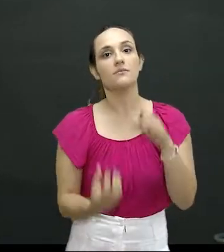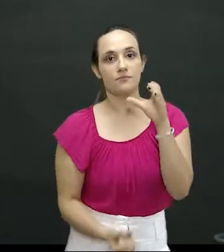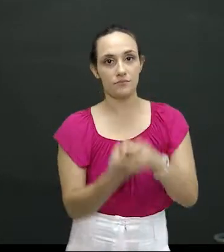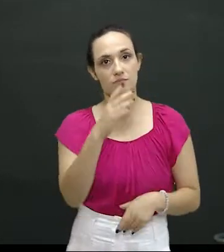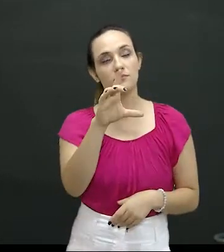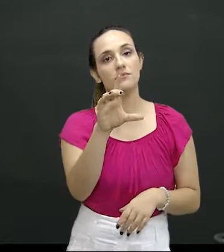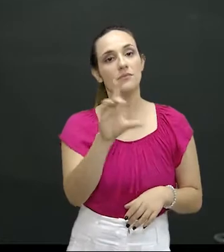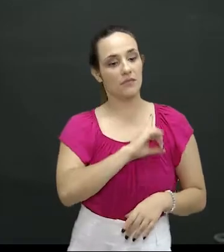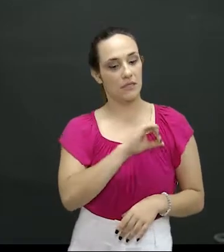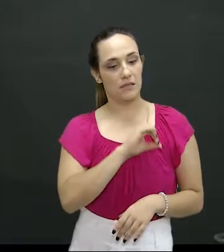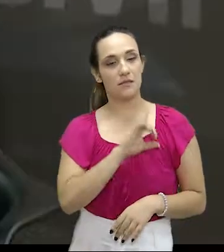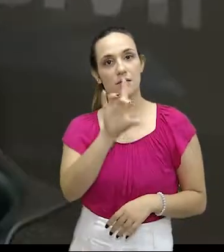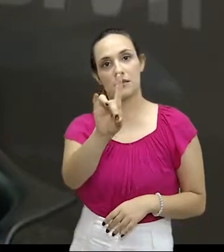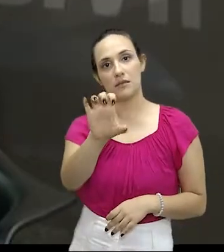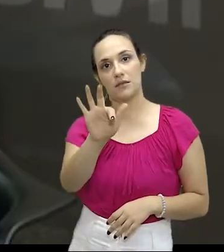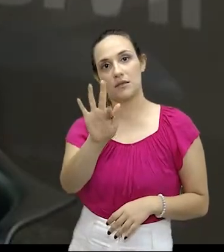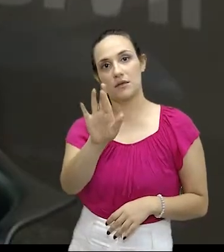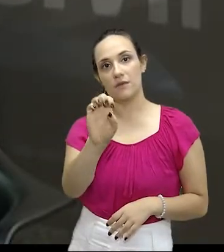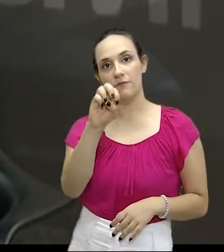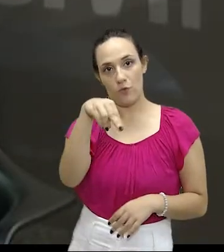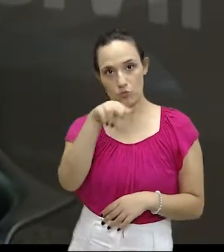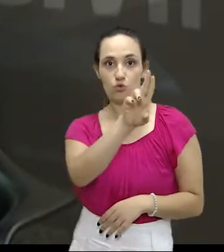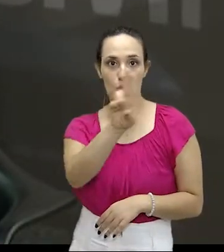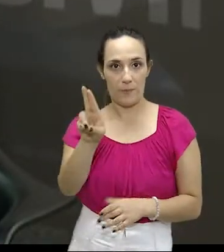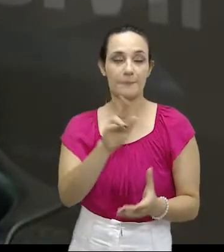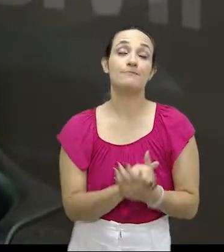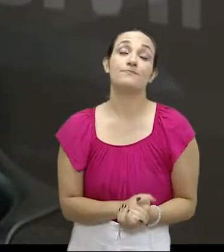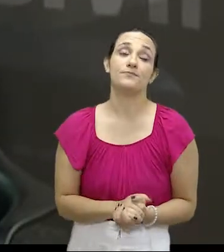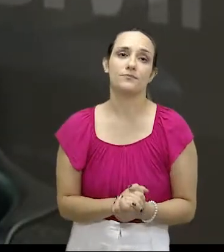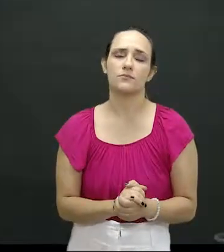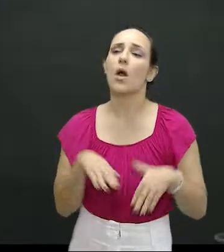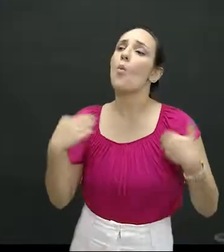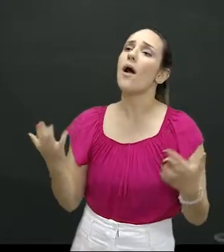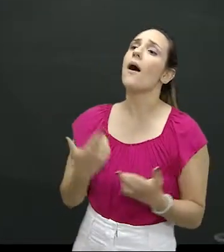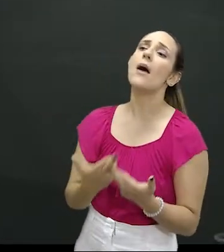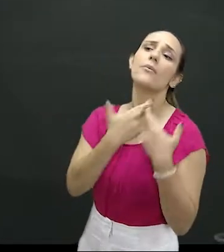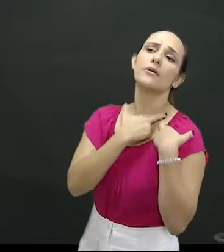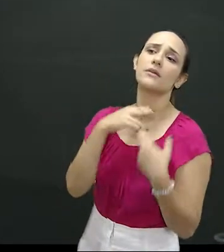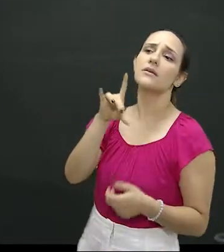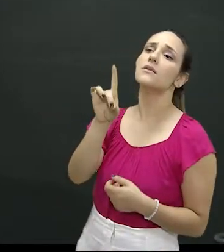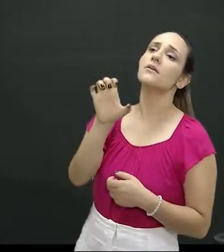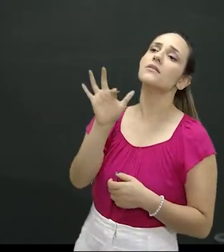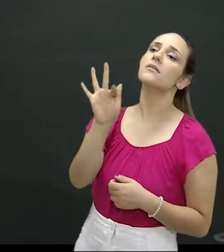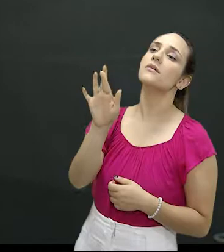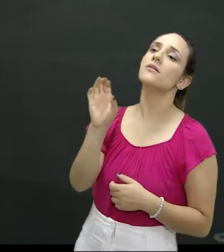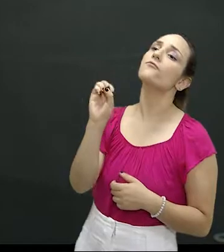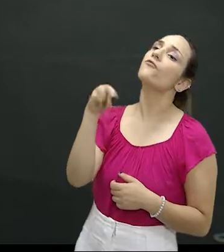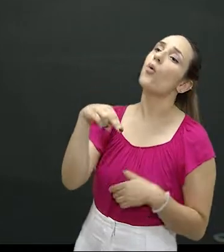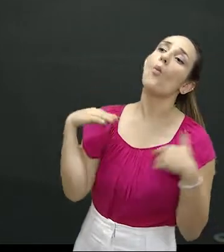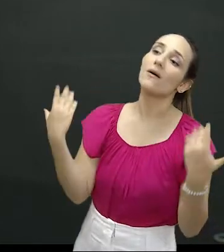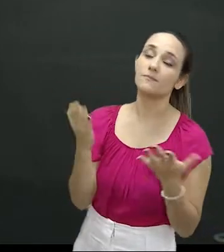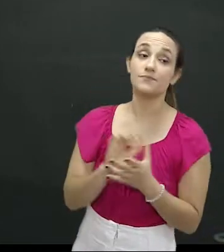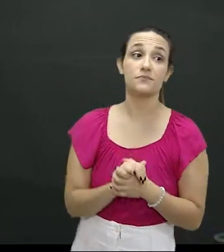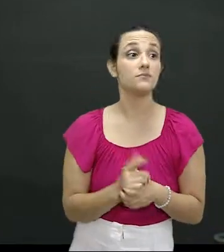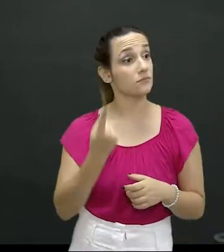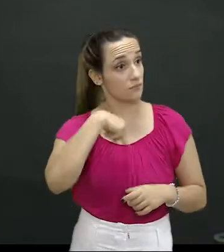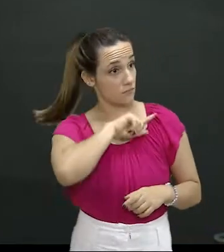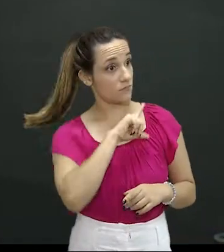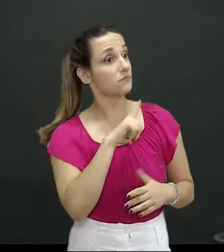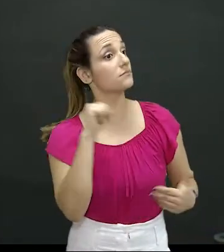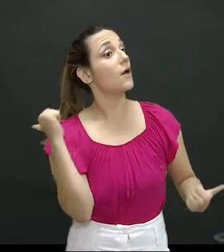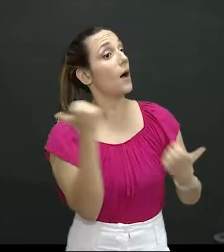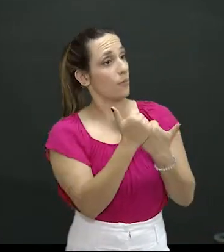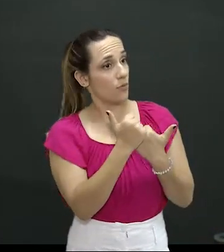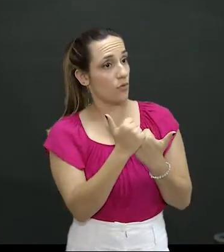delegacia especializada, é a Defron. E quais as atribuições da Defron? Nós, além de prestarmos apoio às